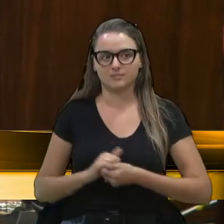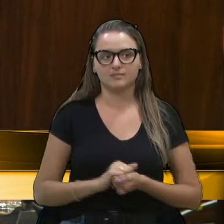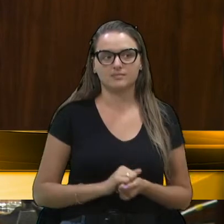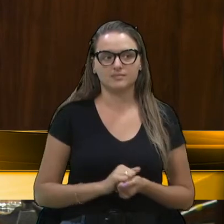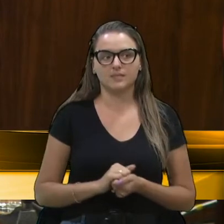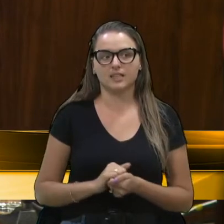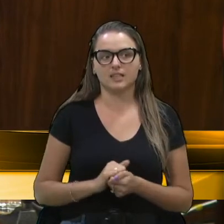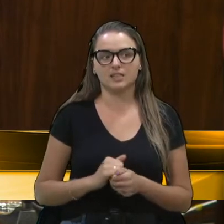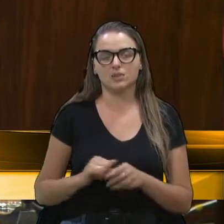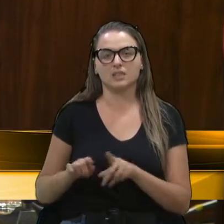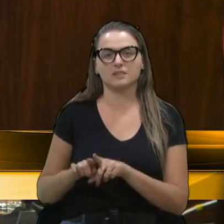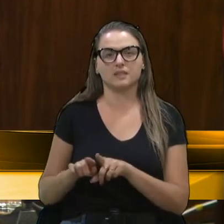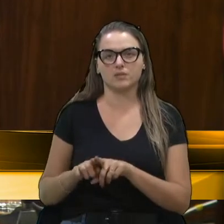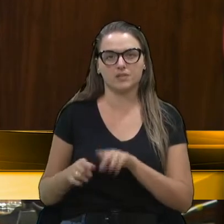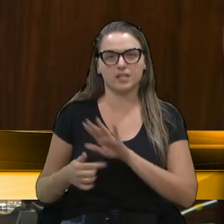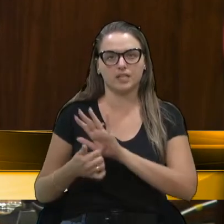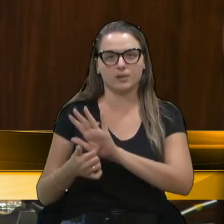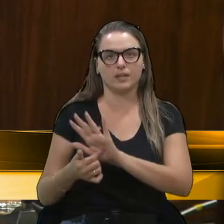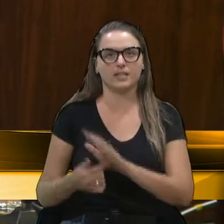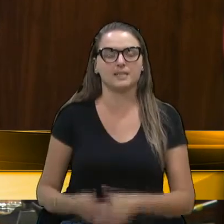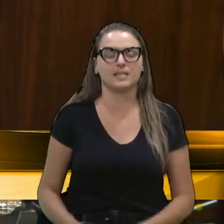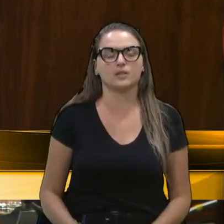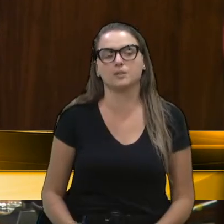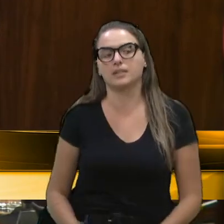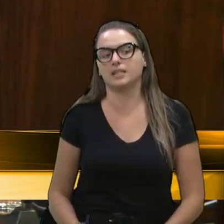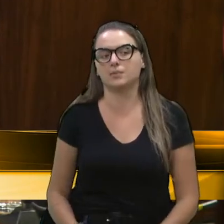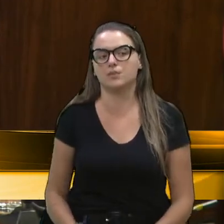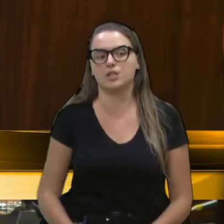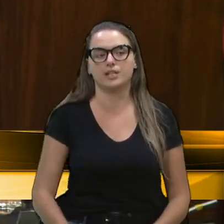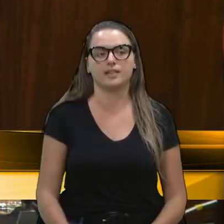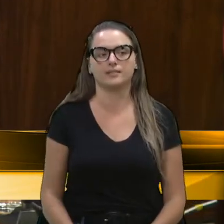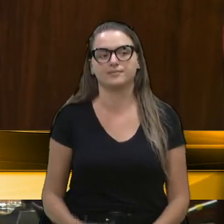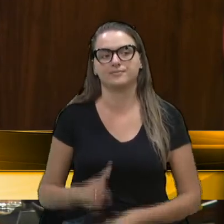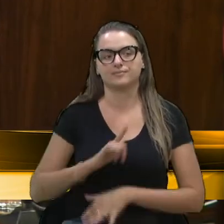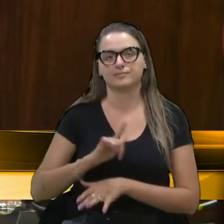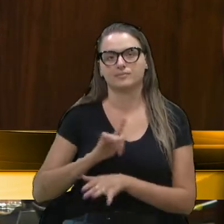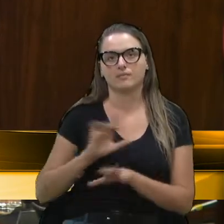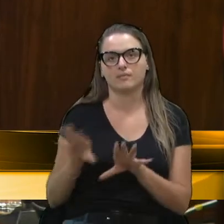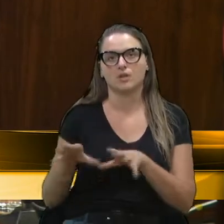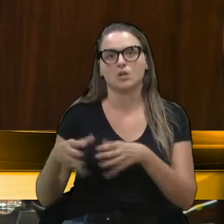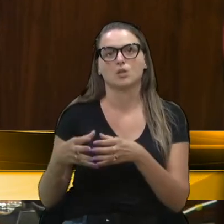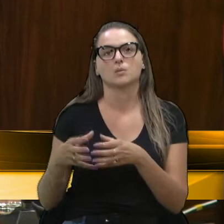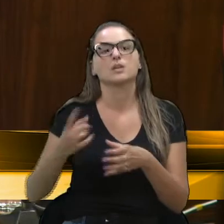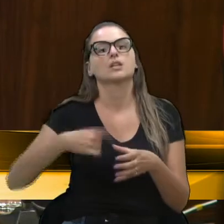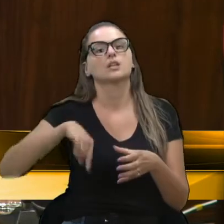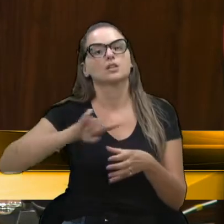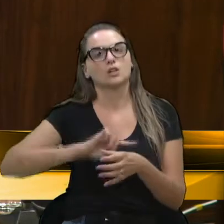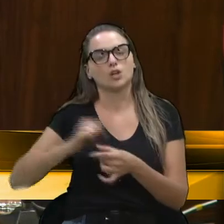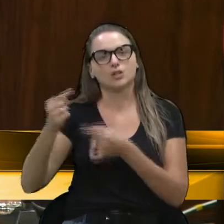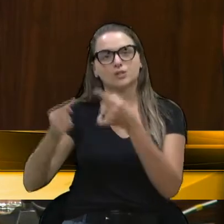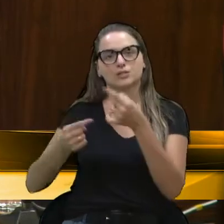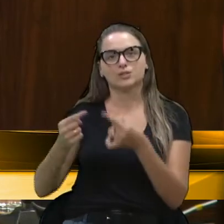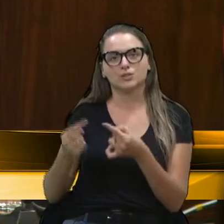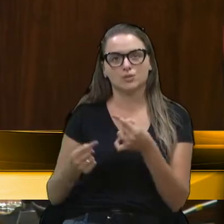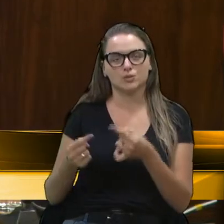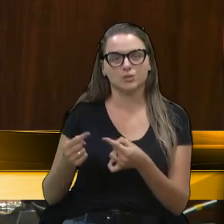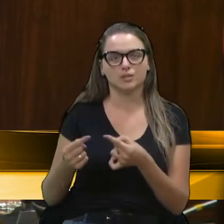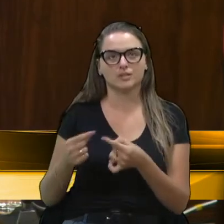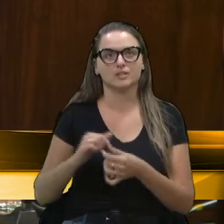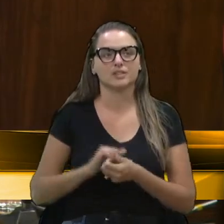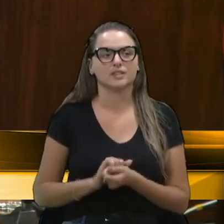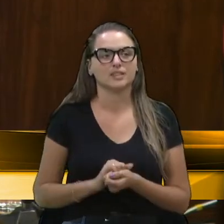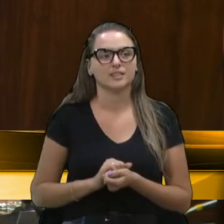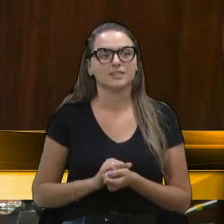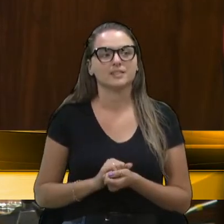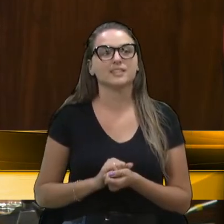Aqui na casa, nós temos vários colegas que estão com Covid e nós estamos discutindo bandeiramento e uma situação